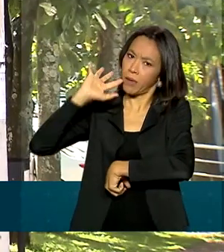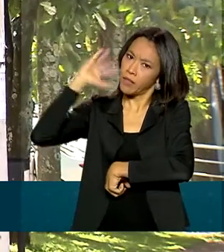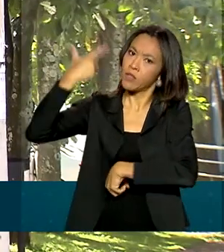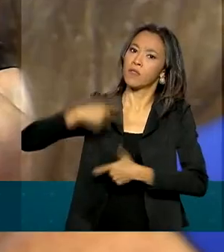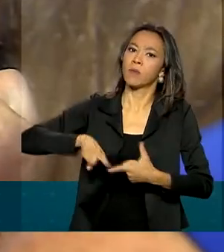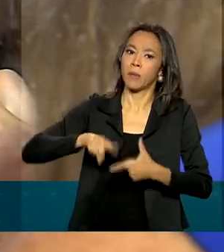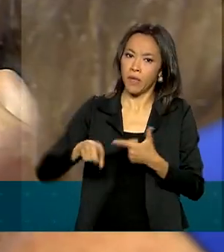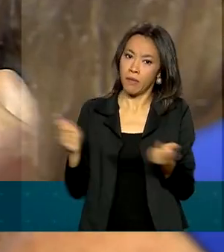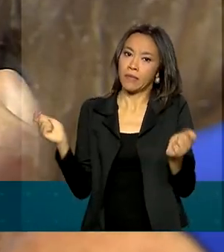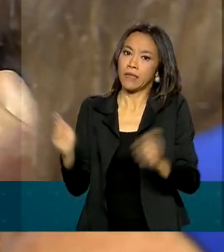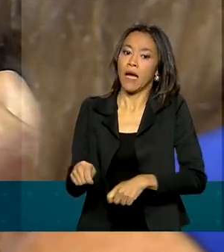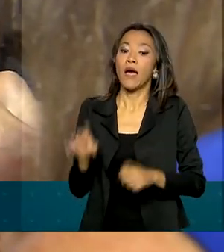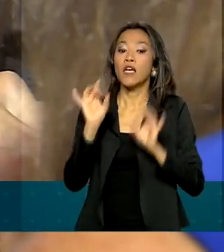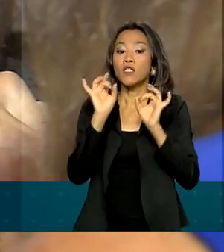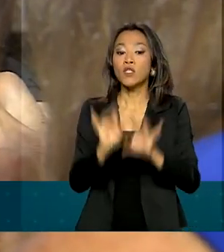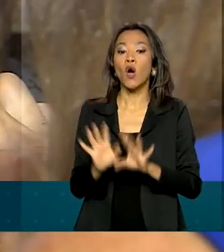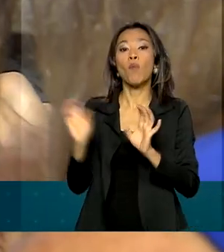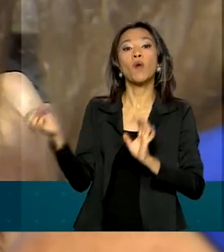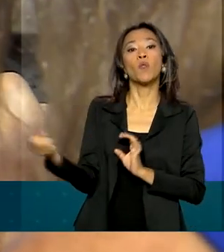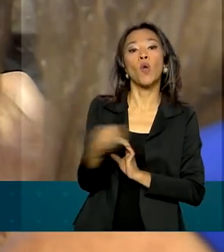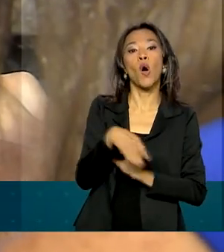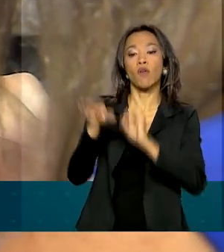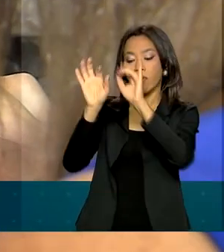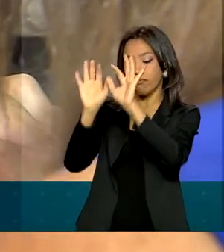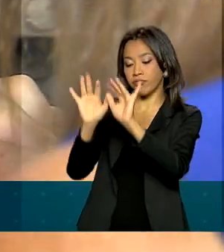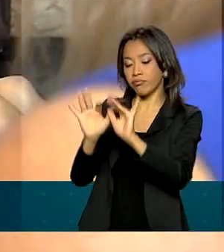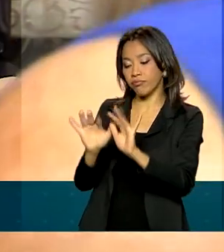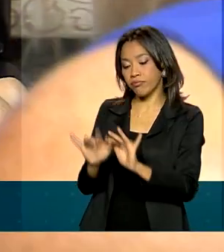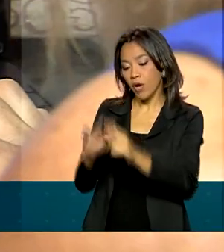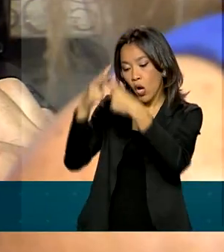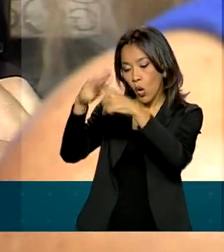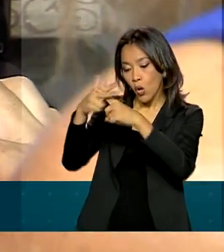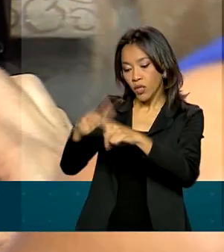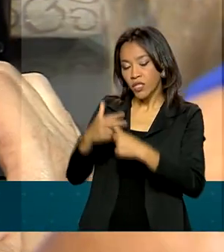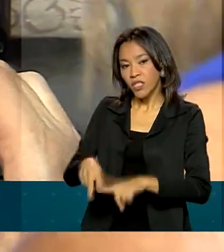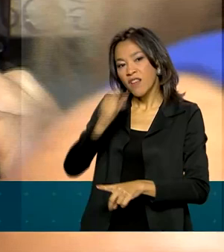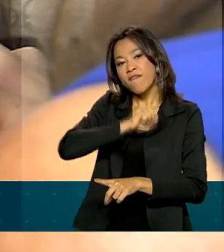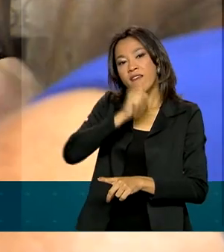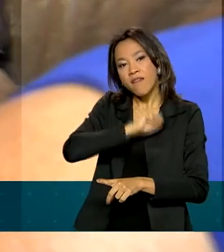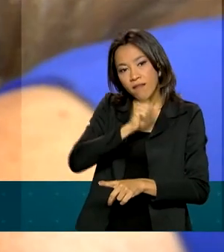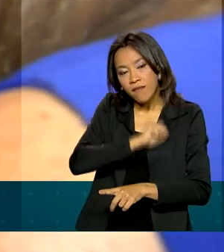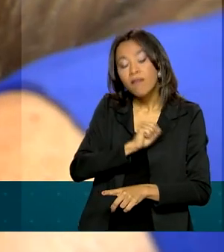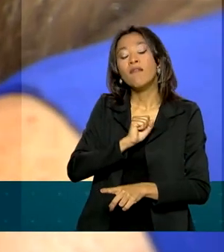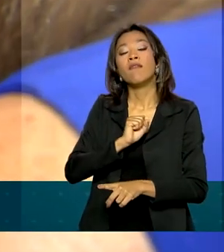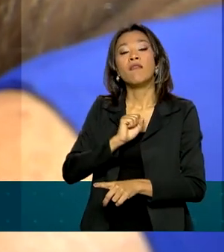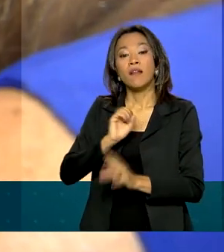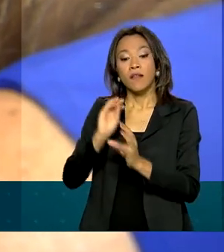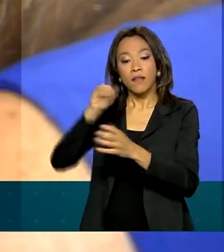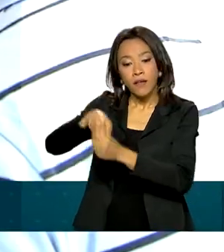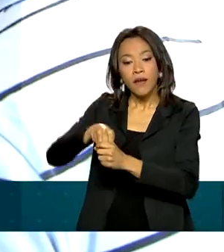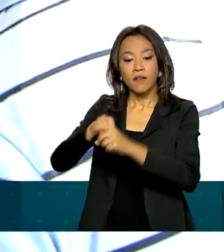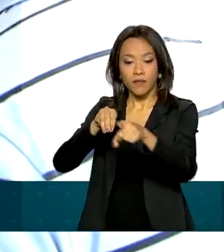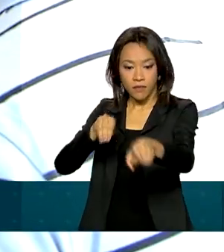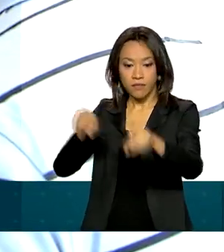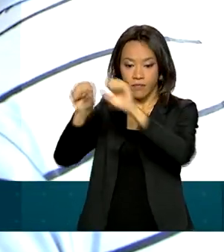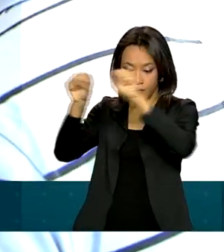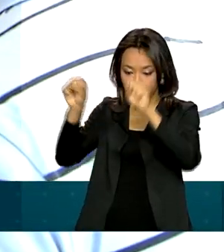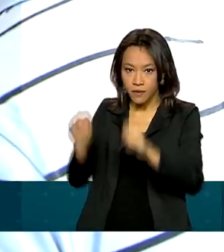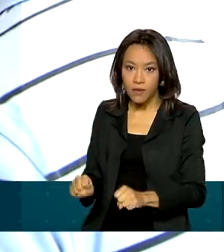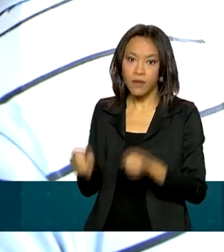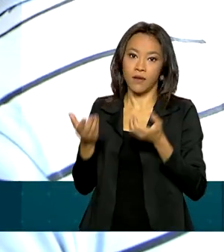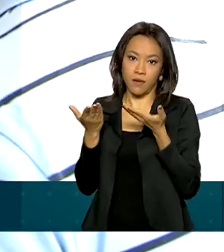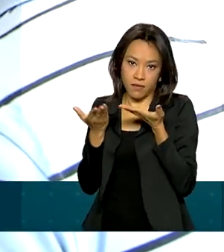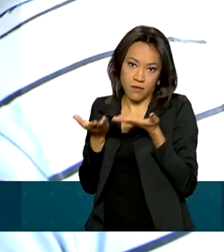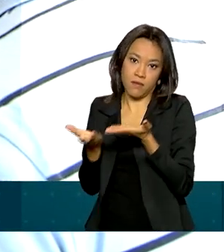as contas. É só fazer uma nova declaração corrigindo a antiga no ambiente Meu Imposto de Renda